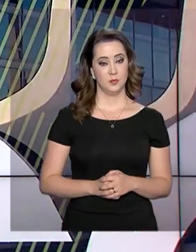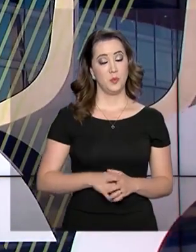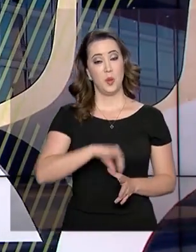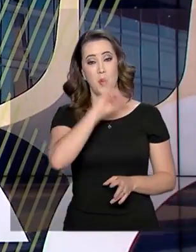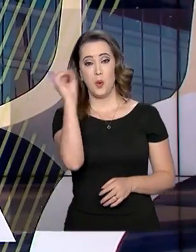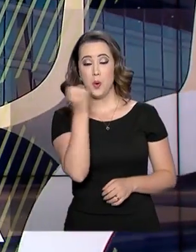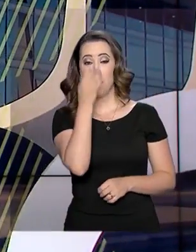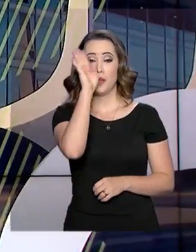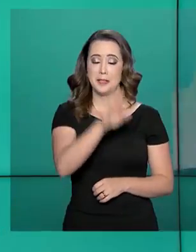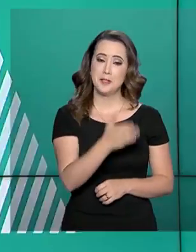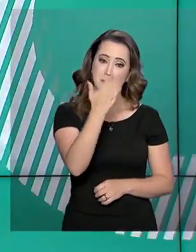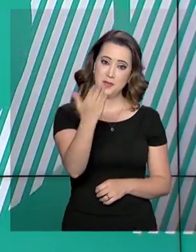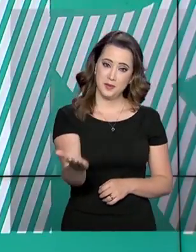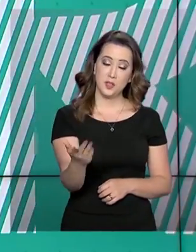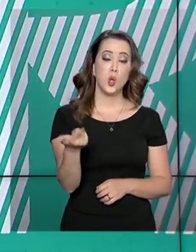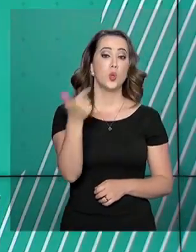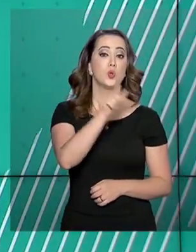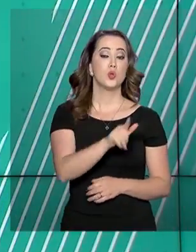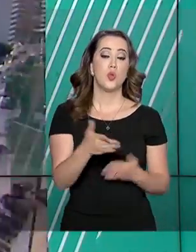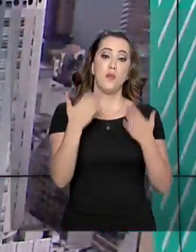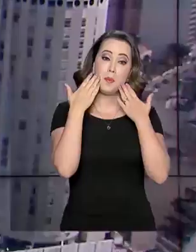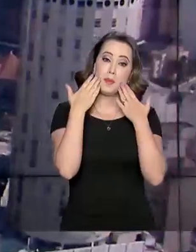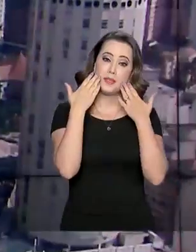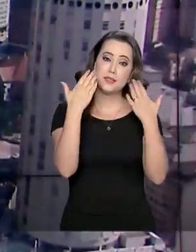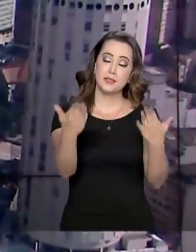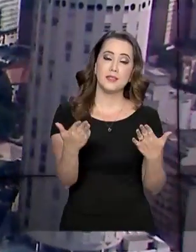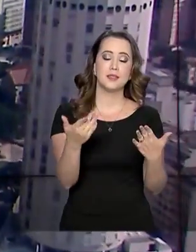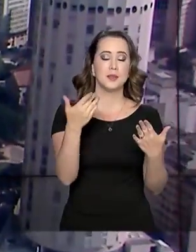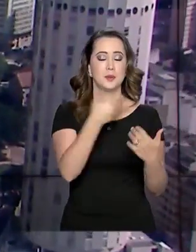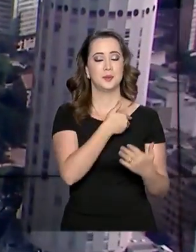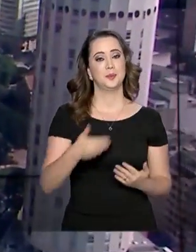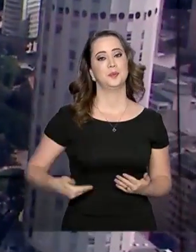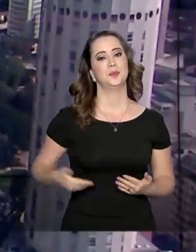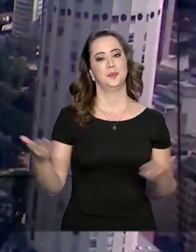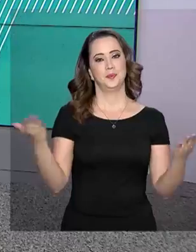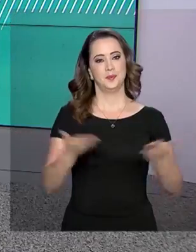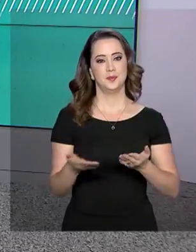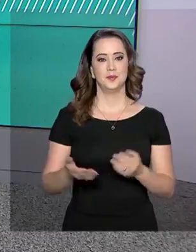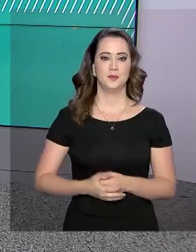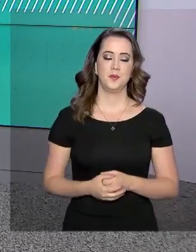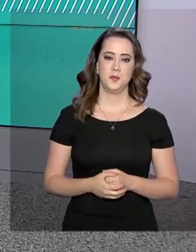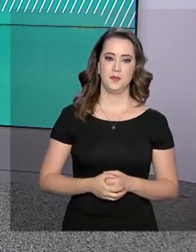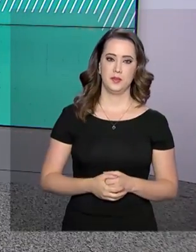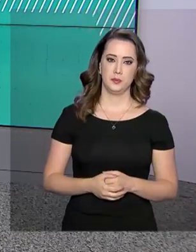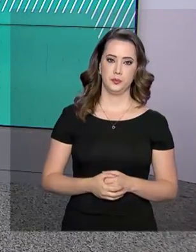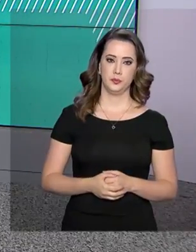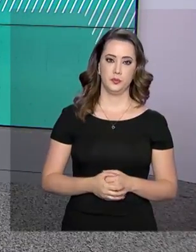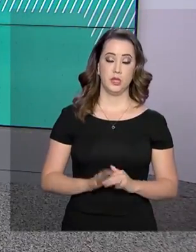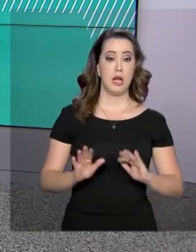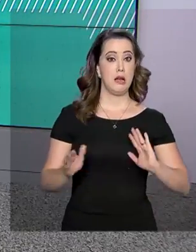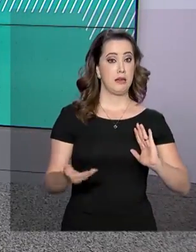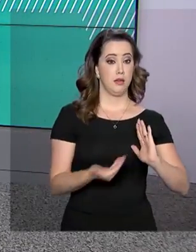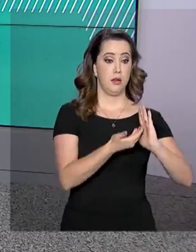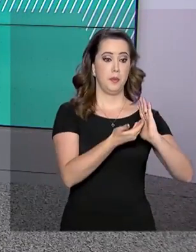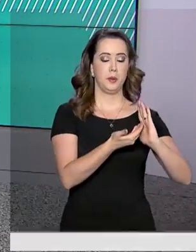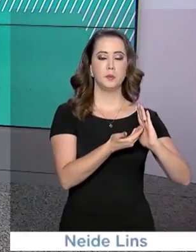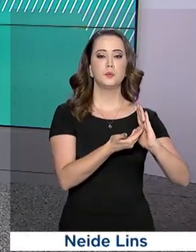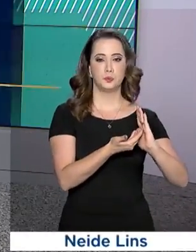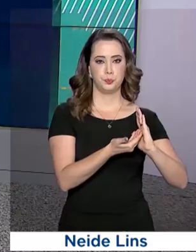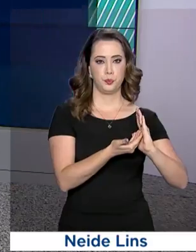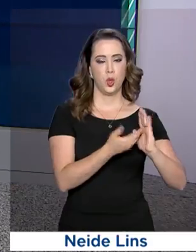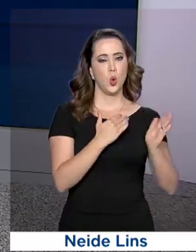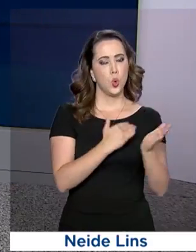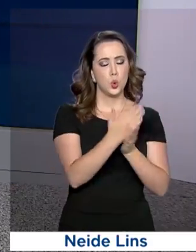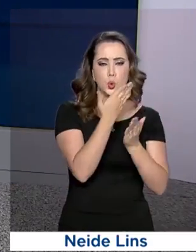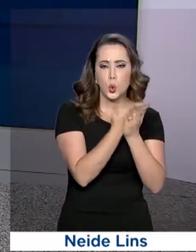Olá, boa tarde para você. Estamos de volta com mais uma edição do Governo Agora. A Câmara dos Deputados continua apreciando a